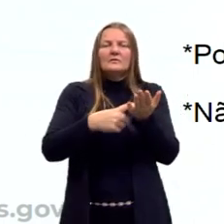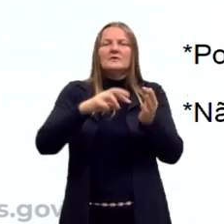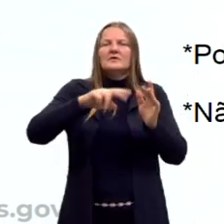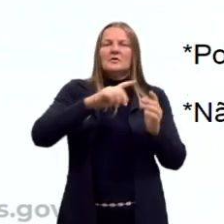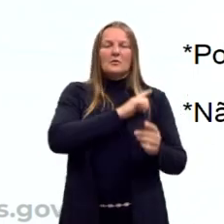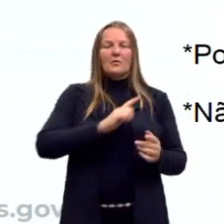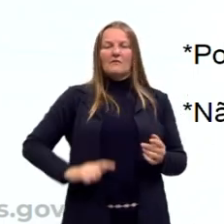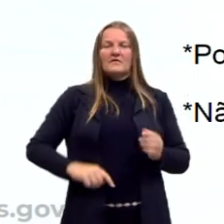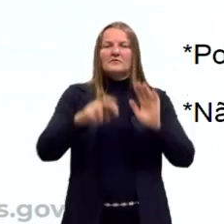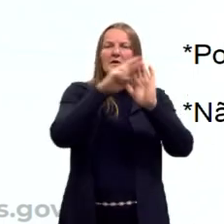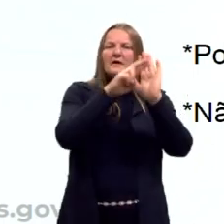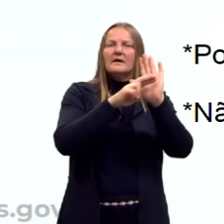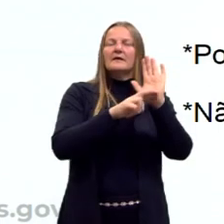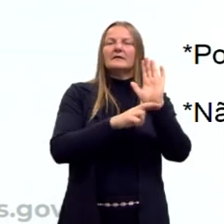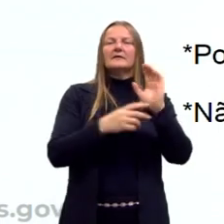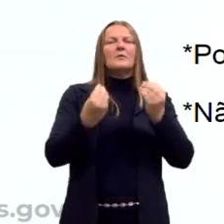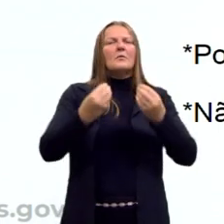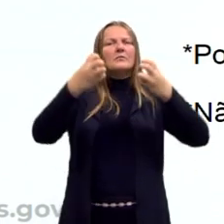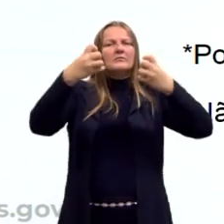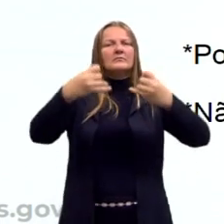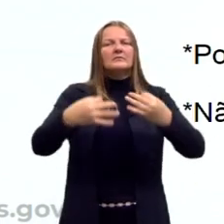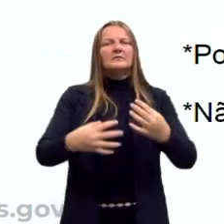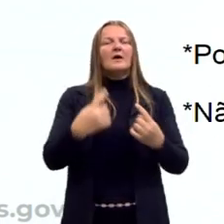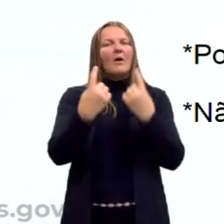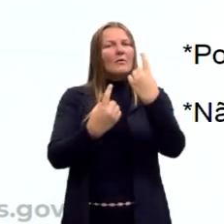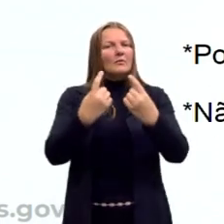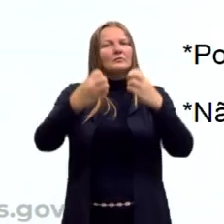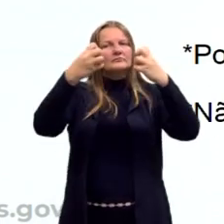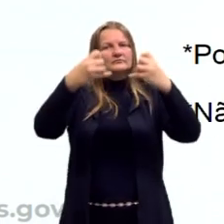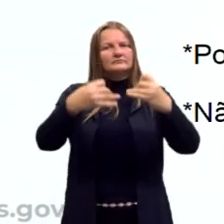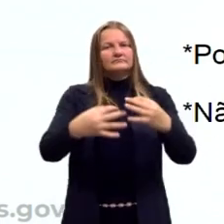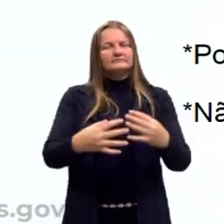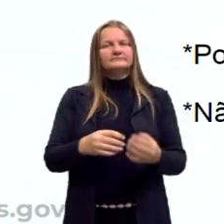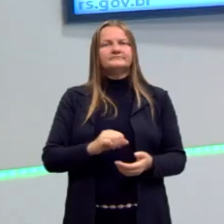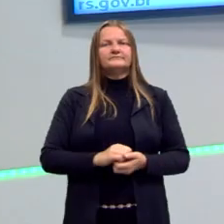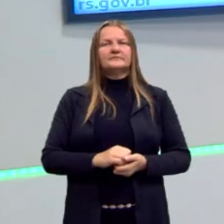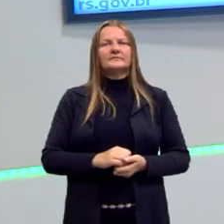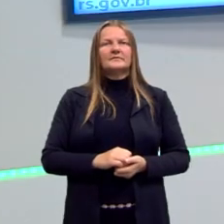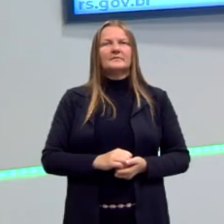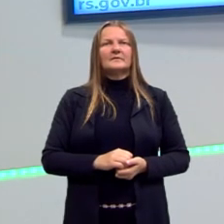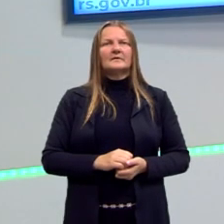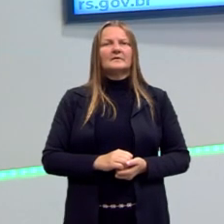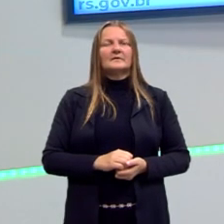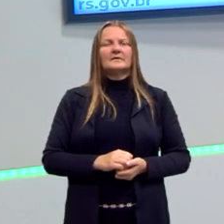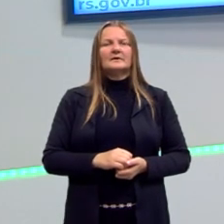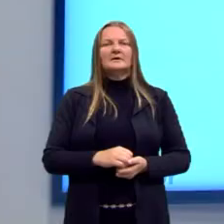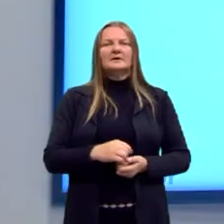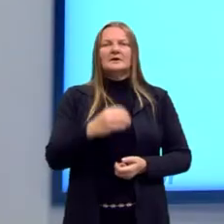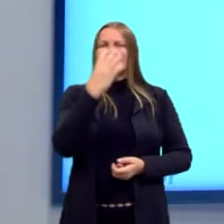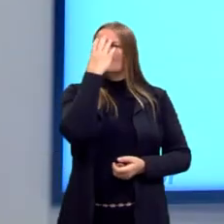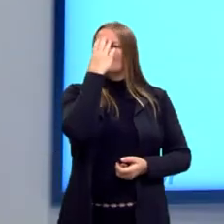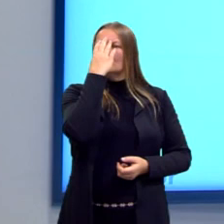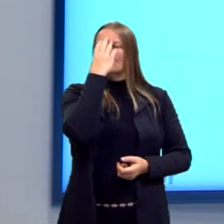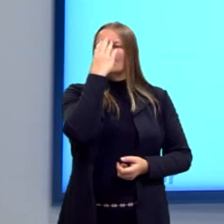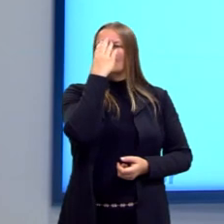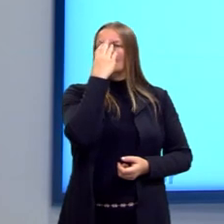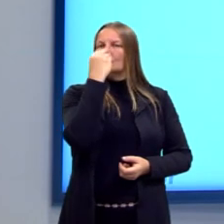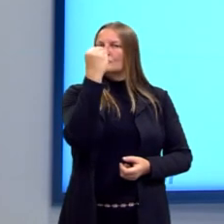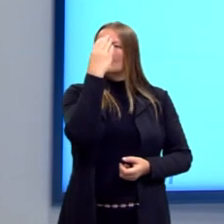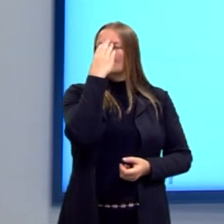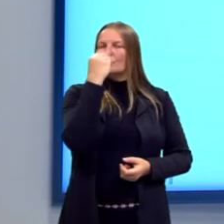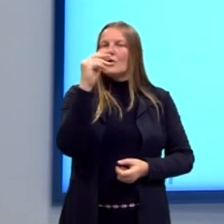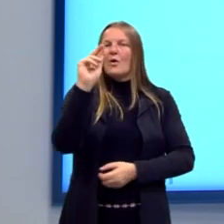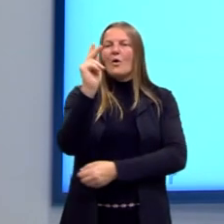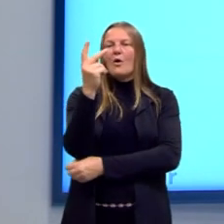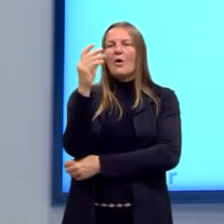governo, a regras? Aí nós vamos estudar alguns camaradas que vão discutir isso. Um deles é o Thomas Hobbes. O o Thomas Hobbes fala? Ele fala